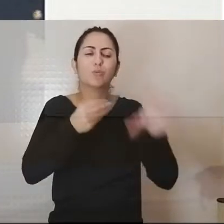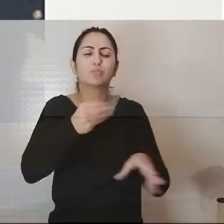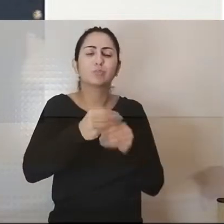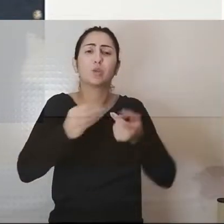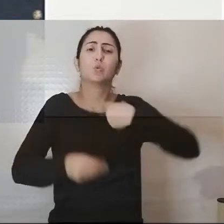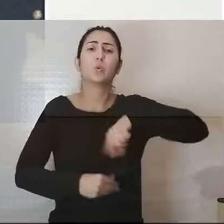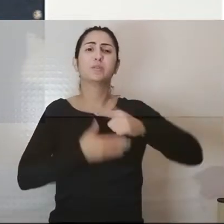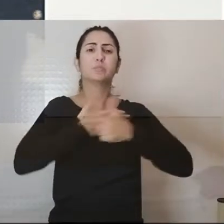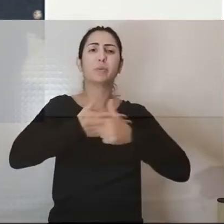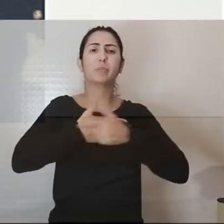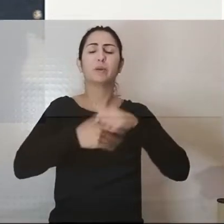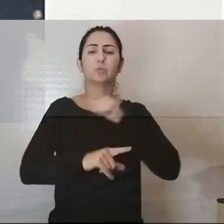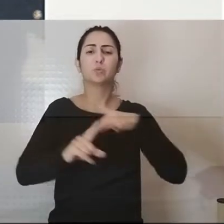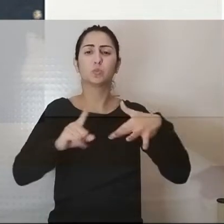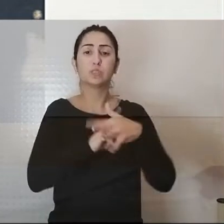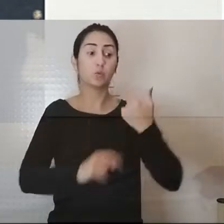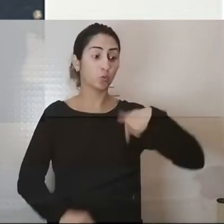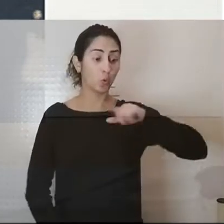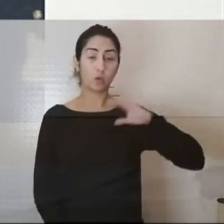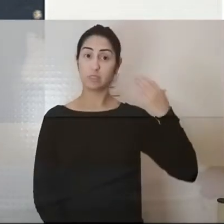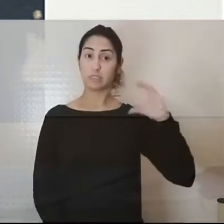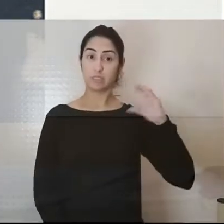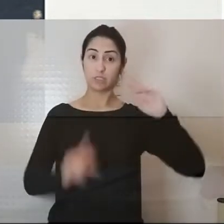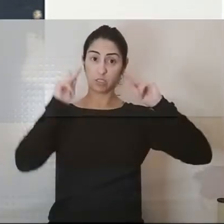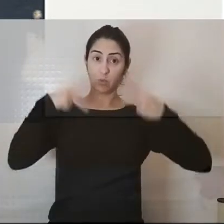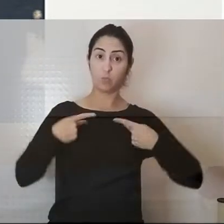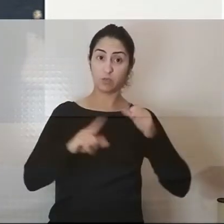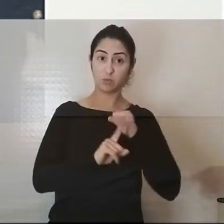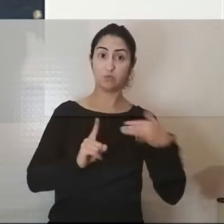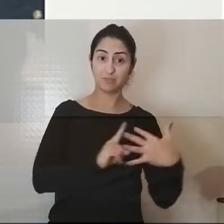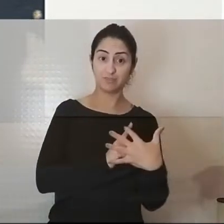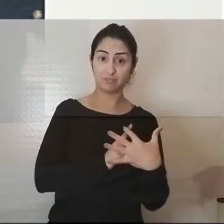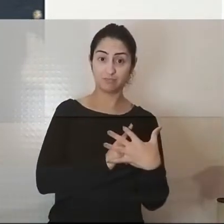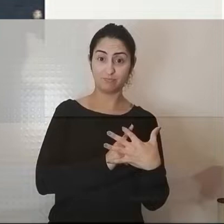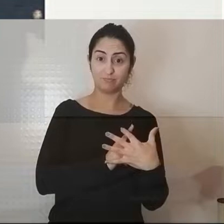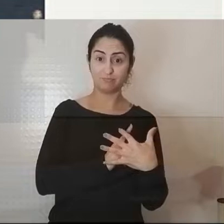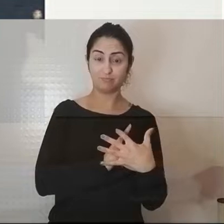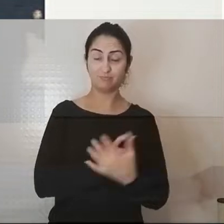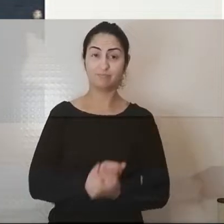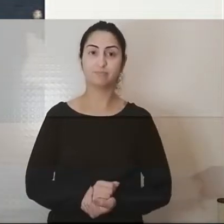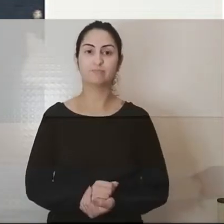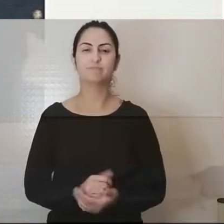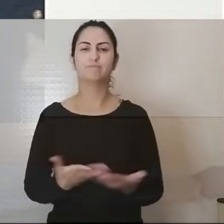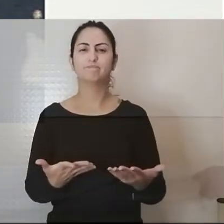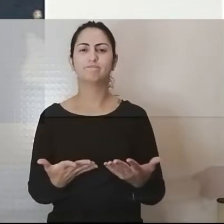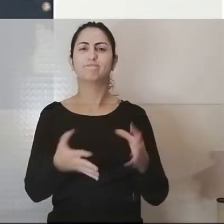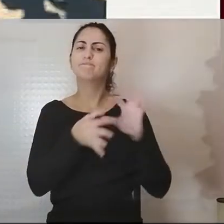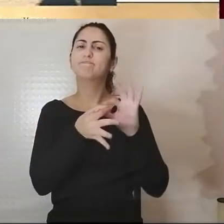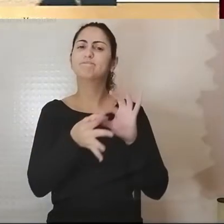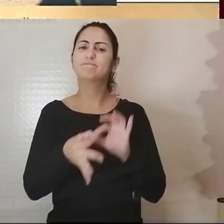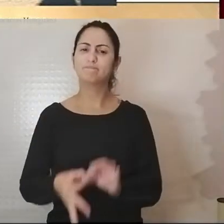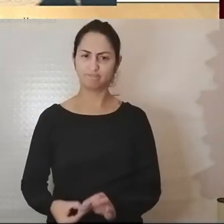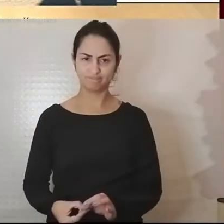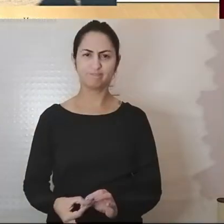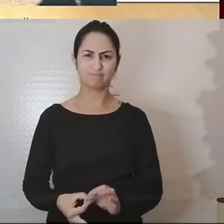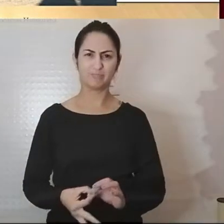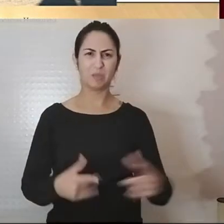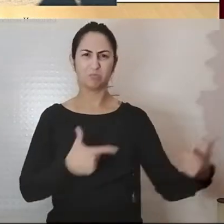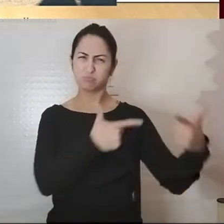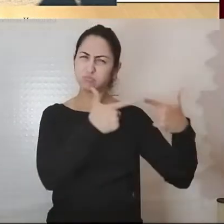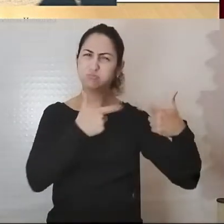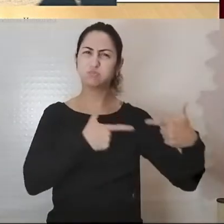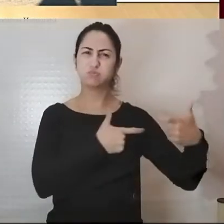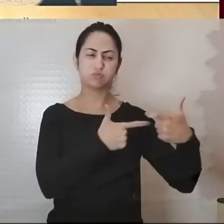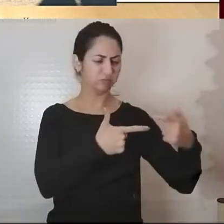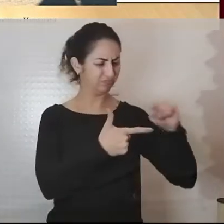social de cientistas humanos e sociais. Num contexto de conflitos, a